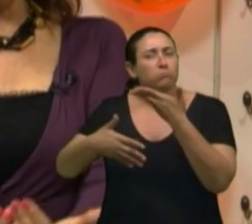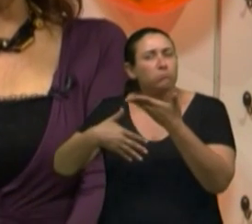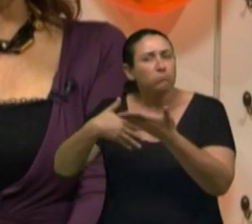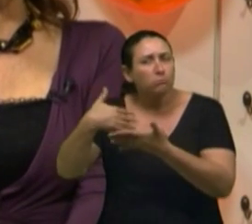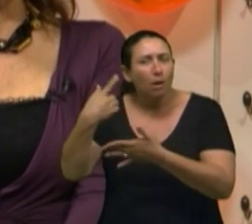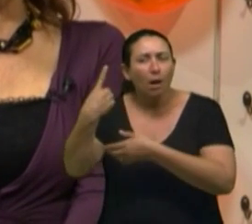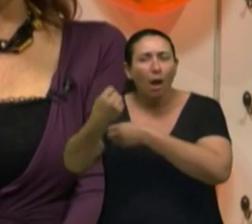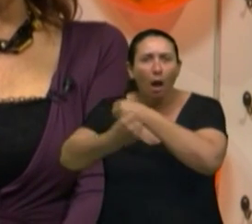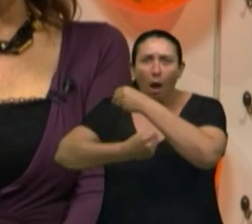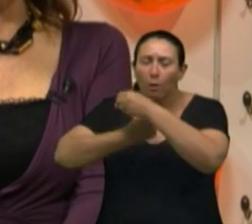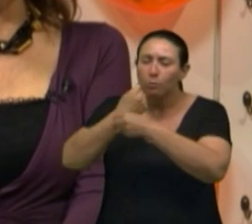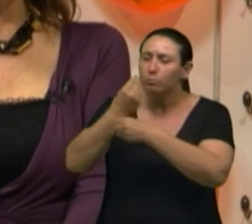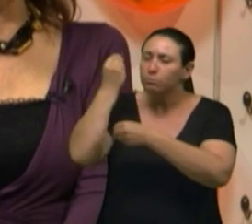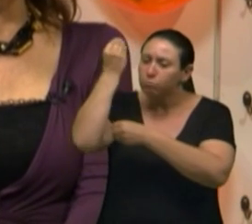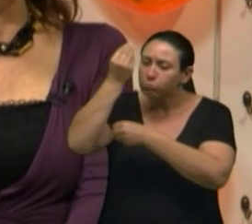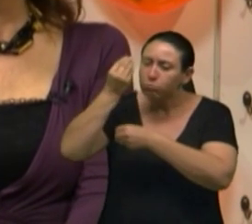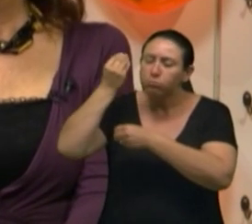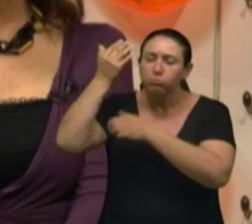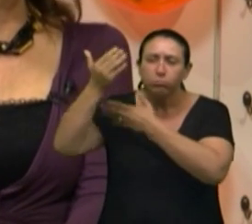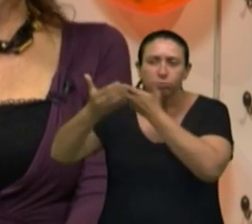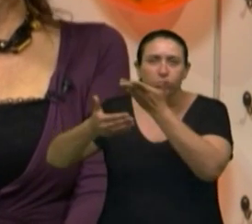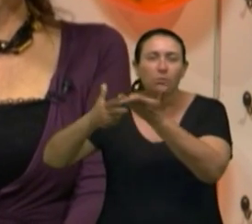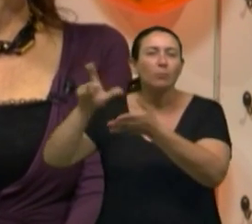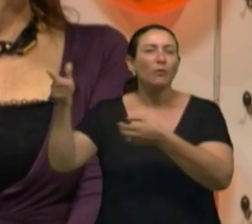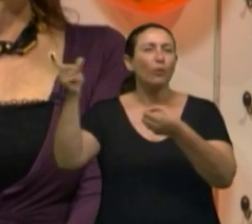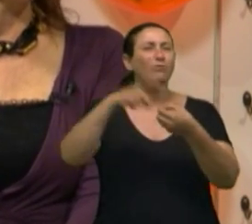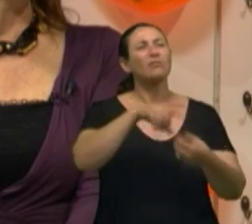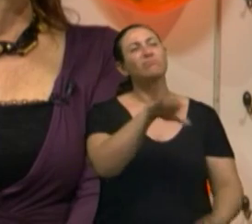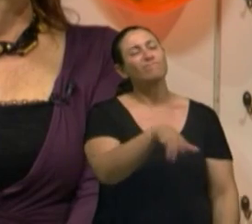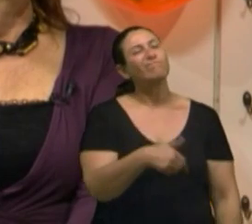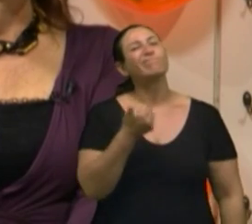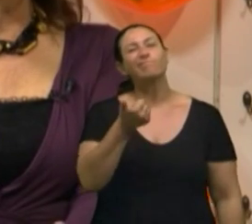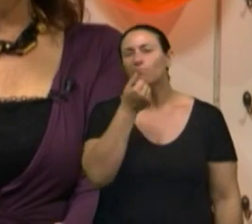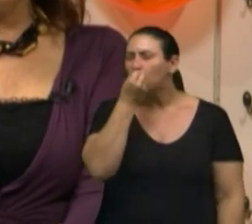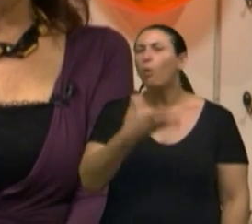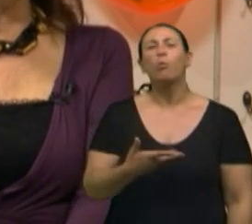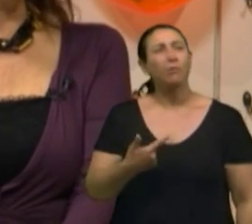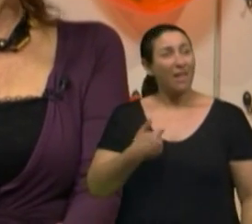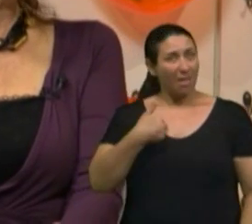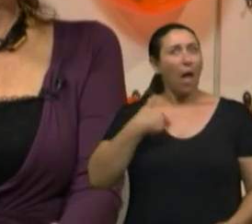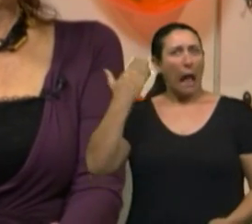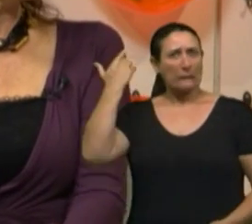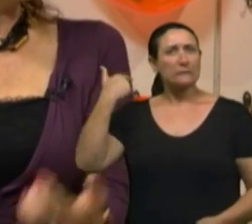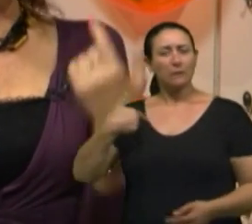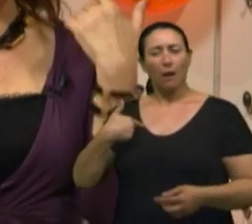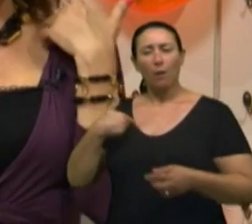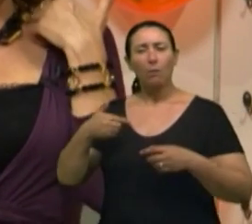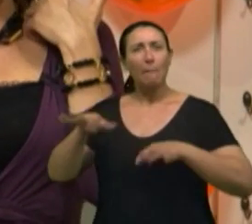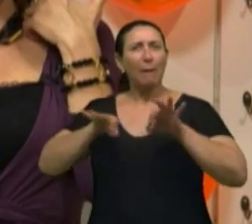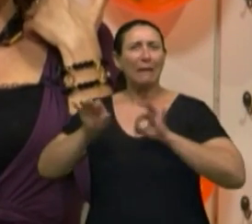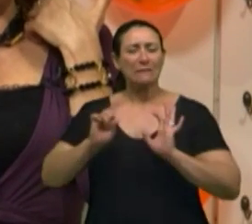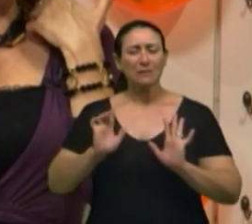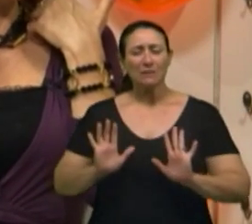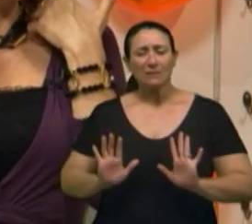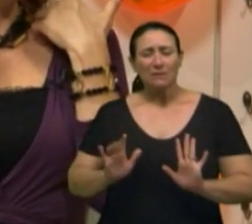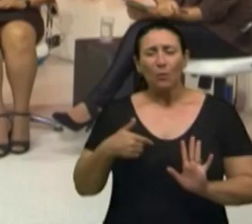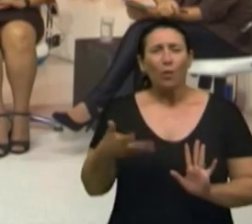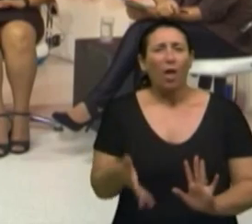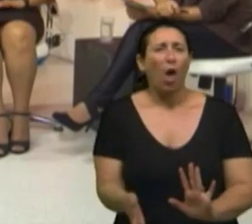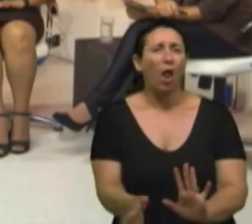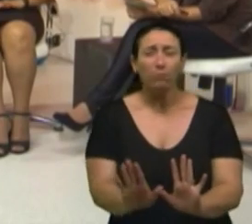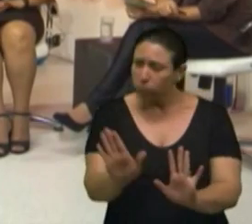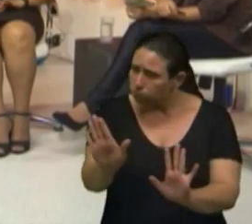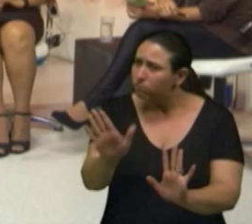voltaram até nós para dizer, gurias, que legal foi ter esperado, que bom, agora eu estou pronto. Claro. E com um sorriso, assim, né?